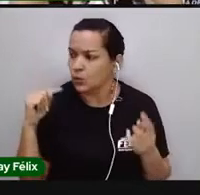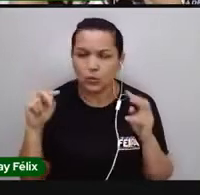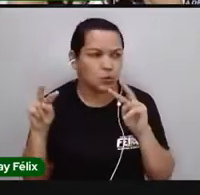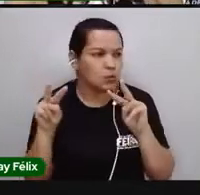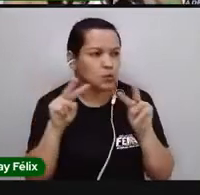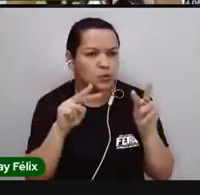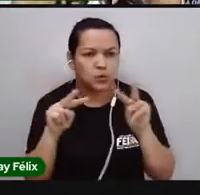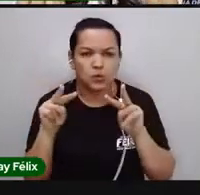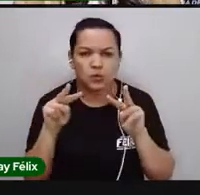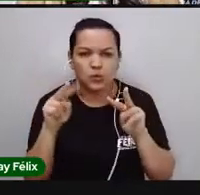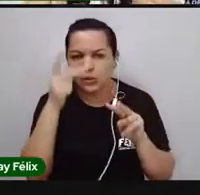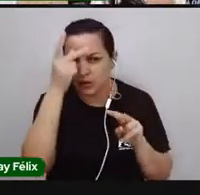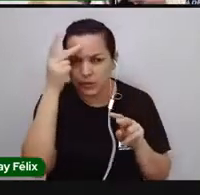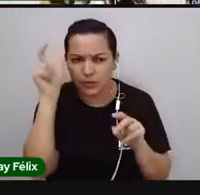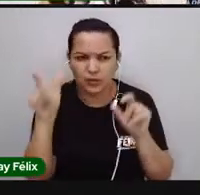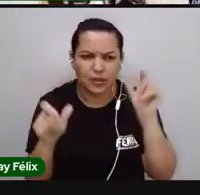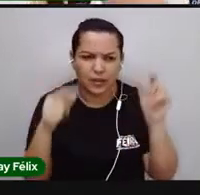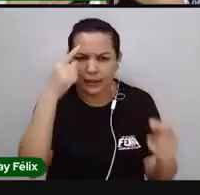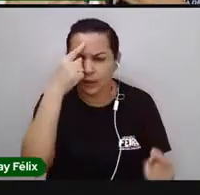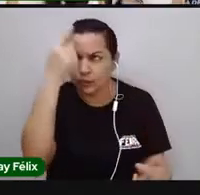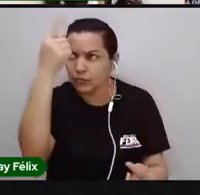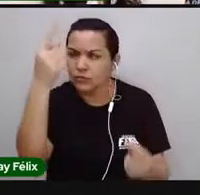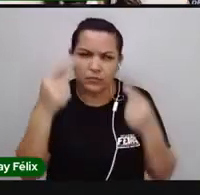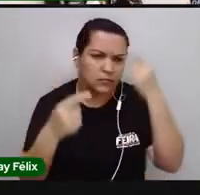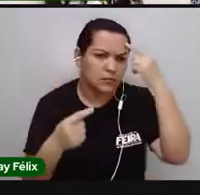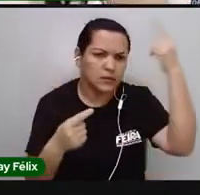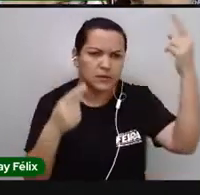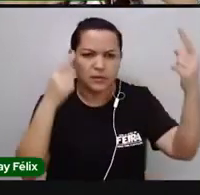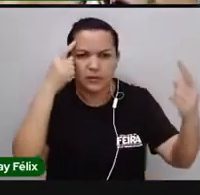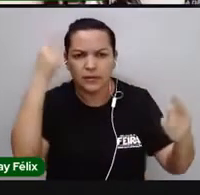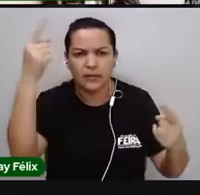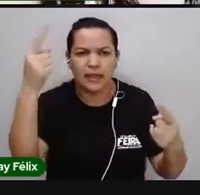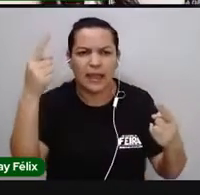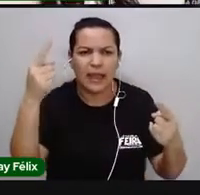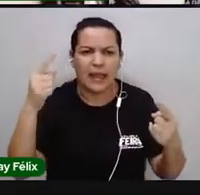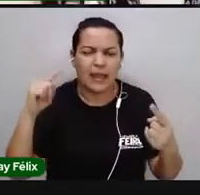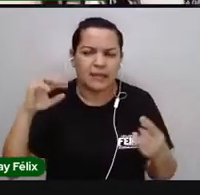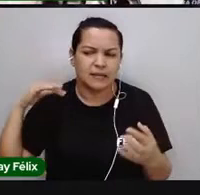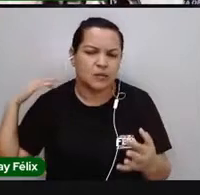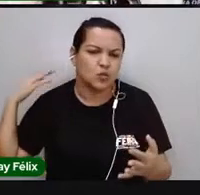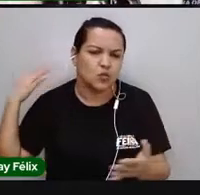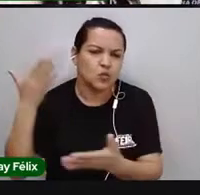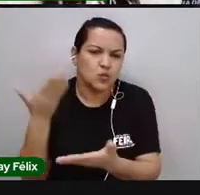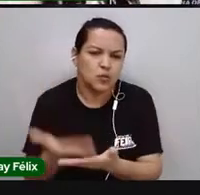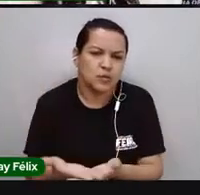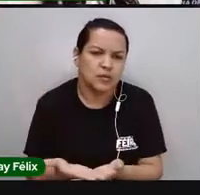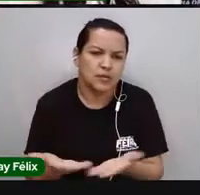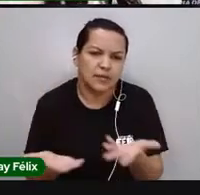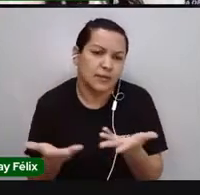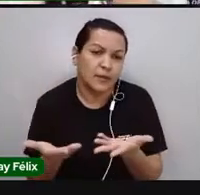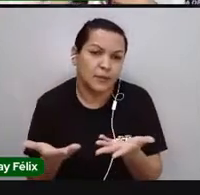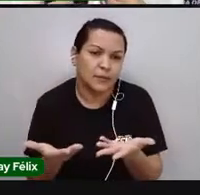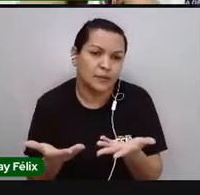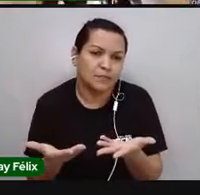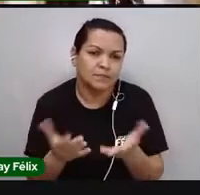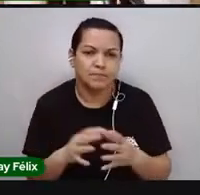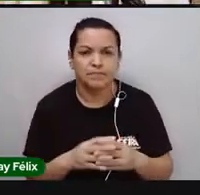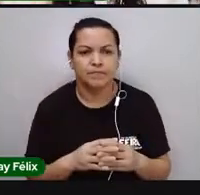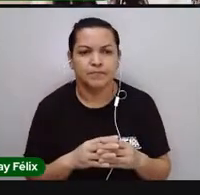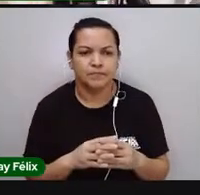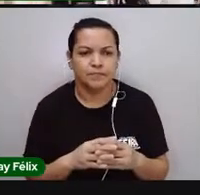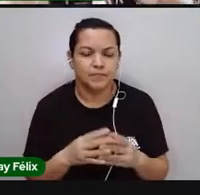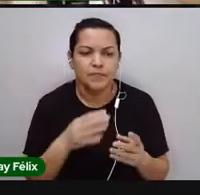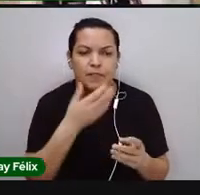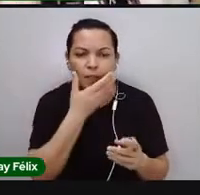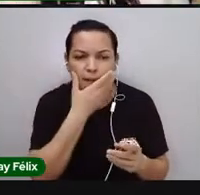ideias que são herdadas, que são passadas adiante pelos